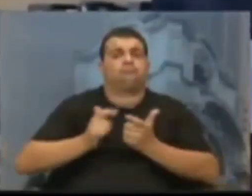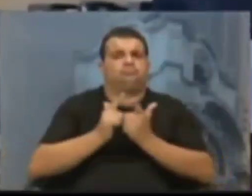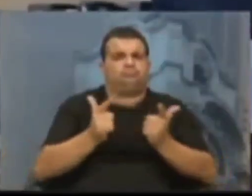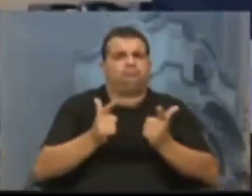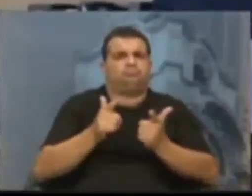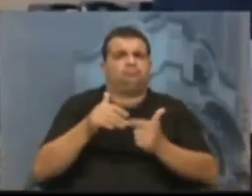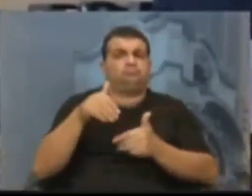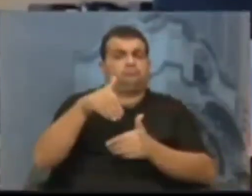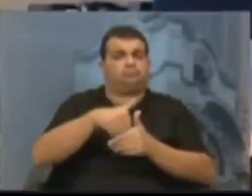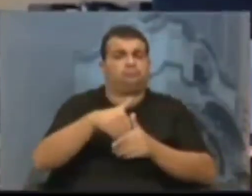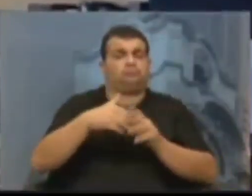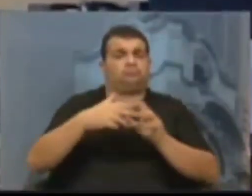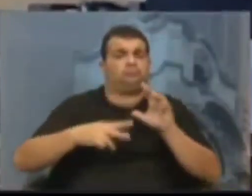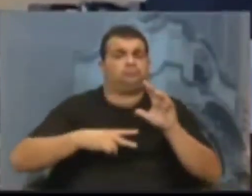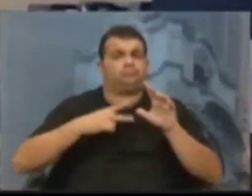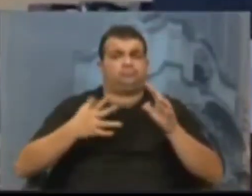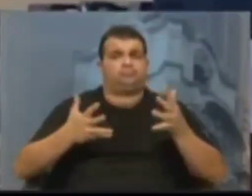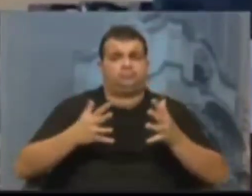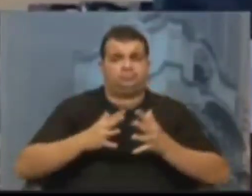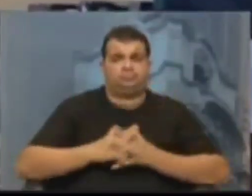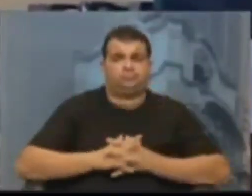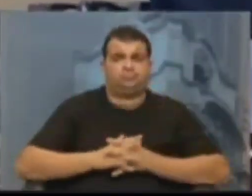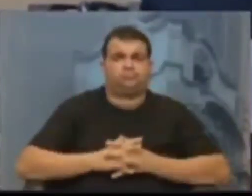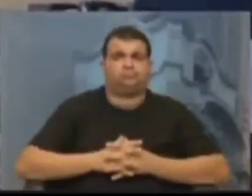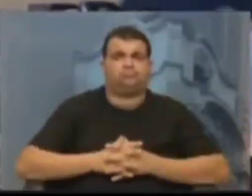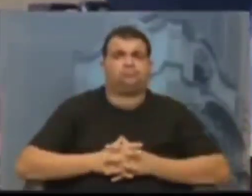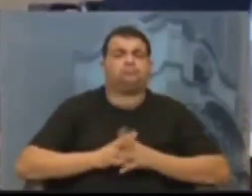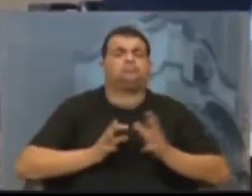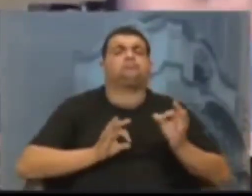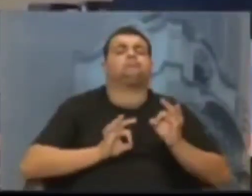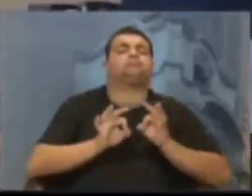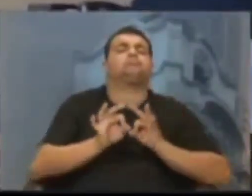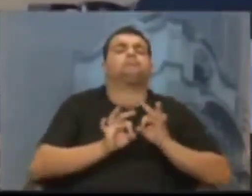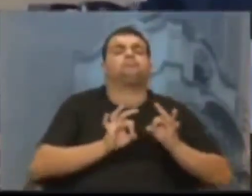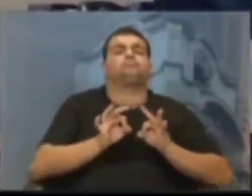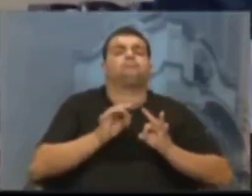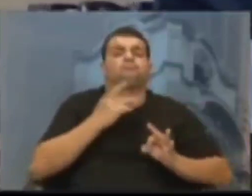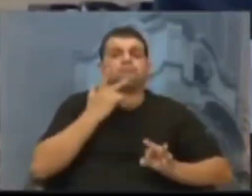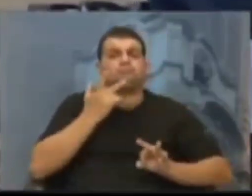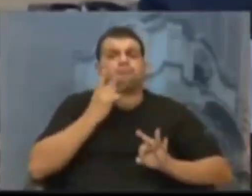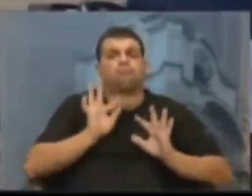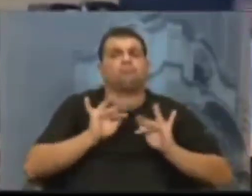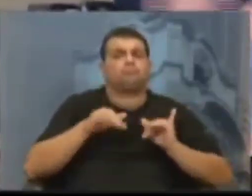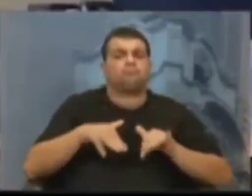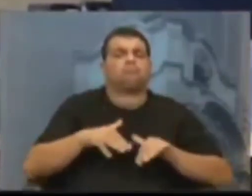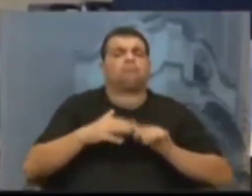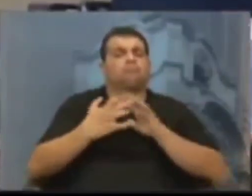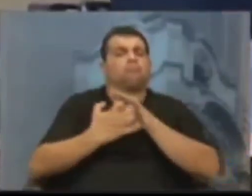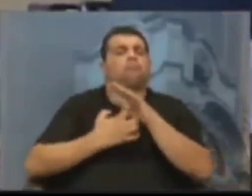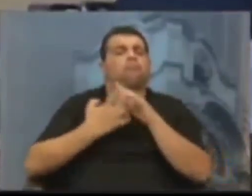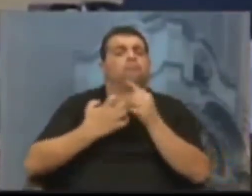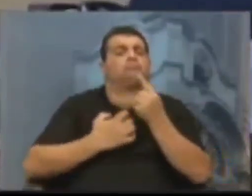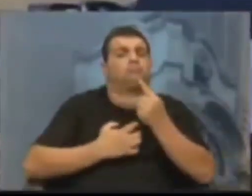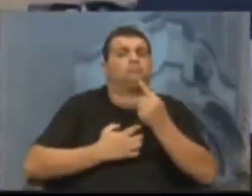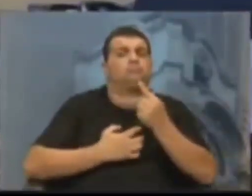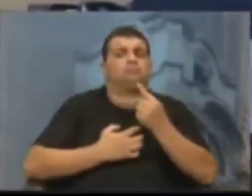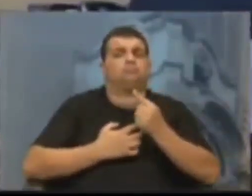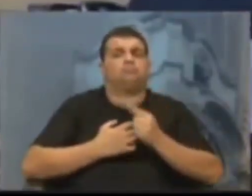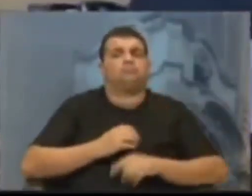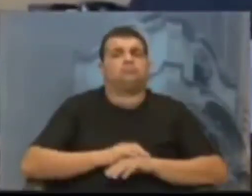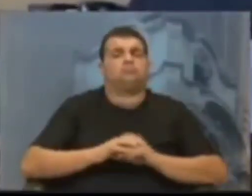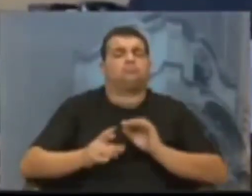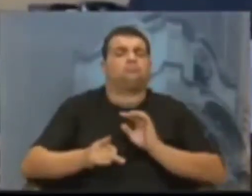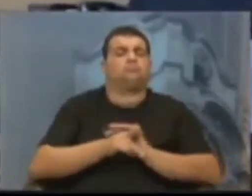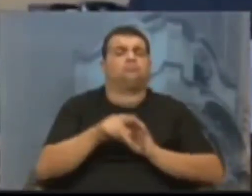será votada na Câmara de Vereadores, será votado um projeto de lei que termina com o monopólio da